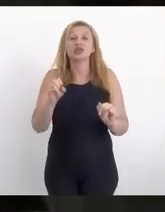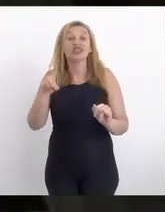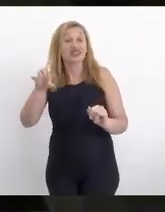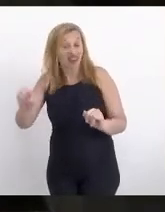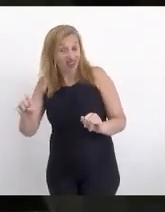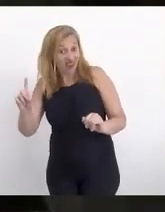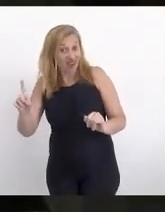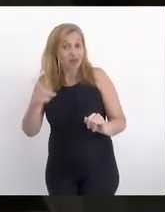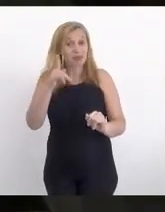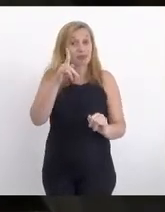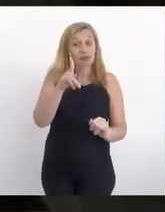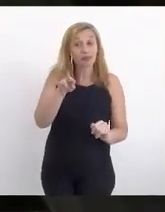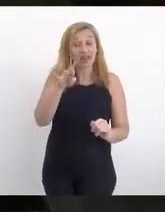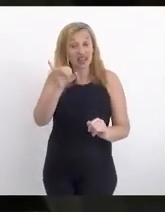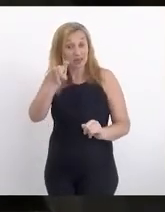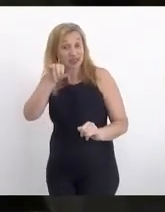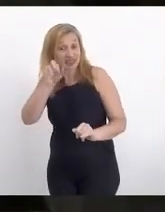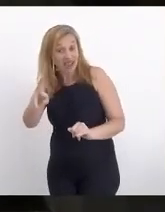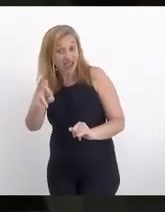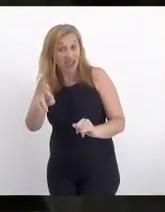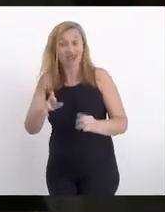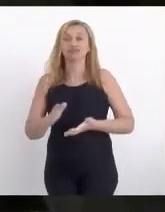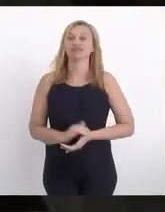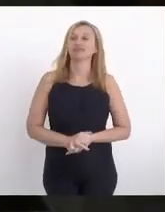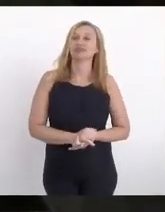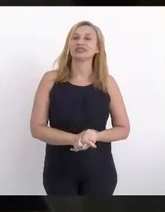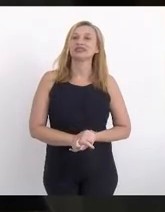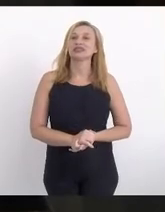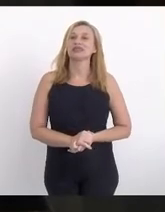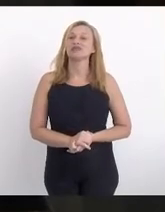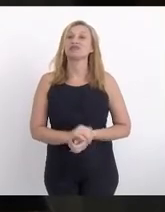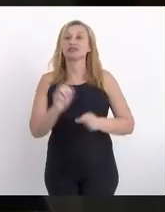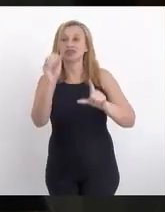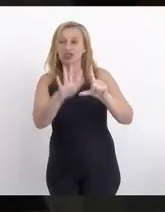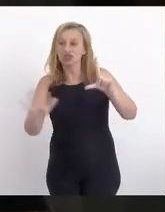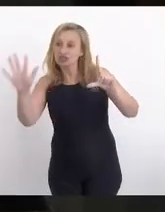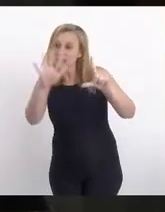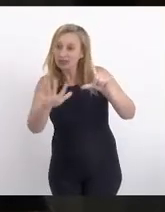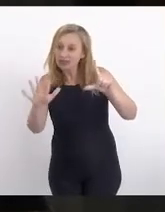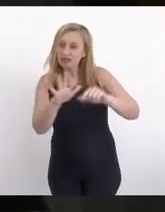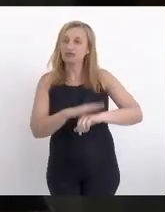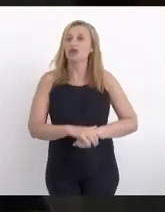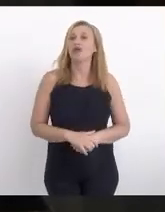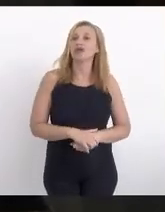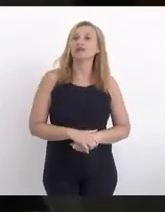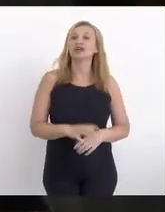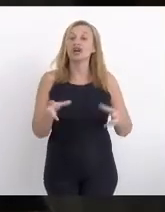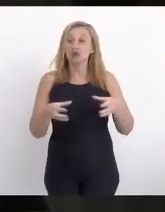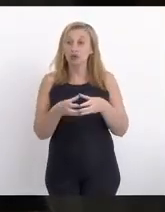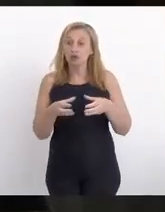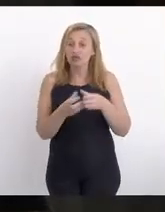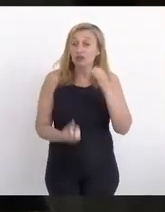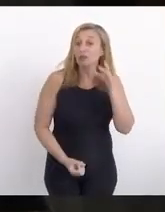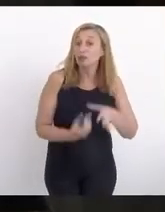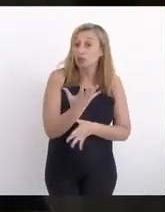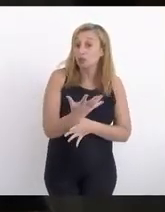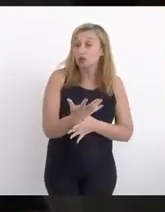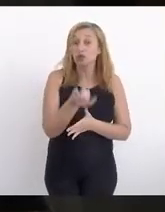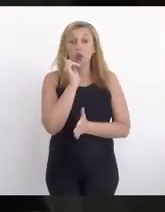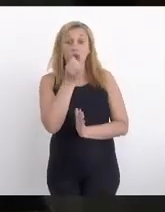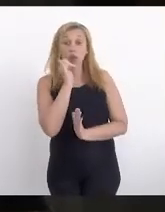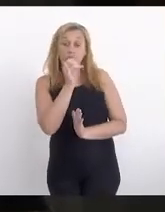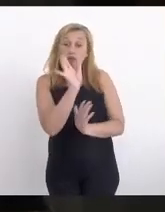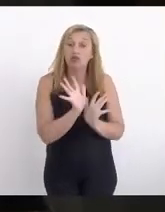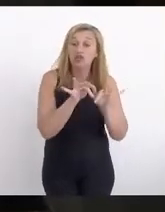preliminar da comissão, que está disponível, enfim, digitalmente, a comissão ainda vai produzir um relatório